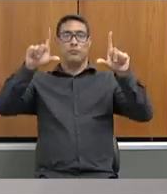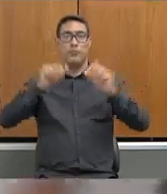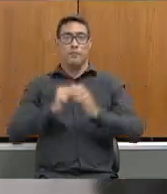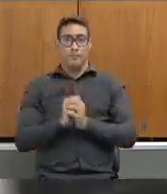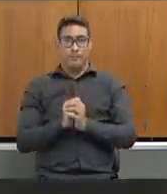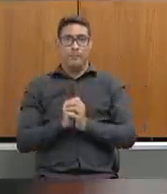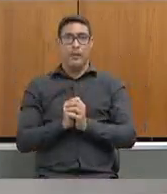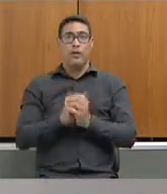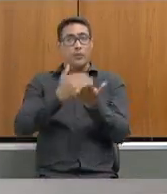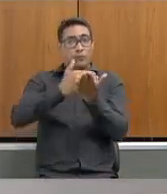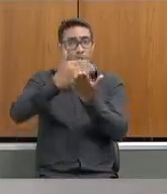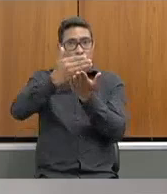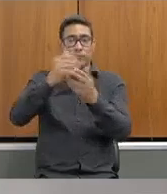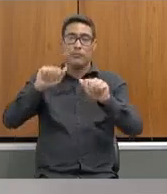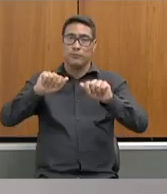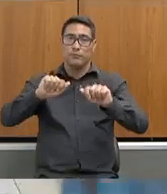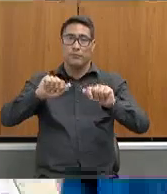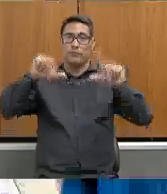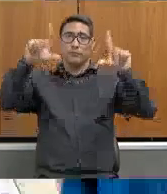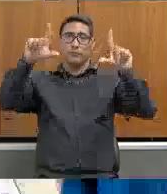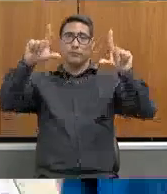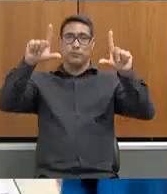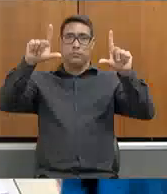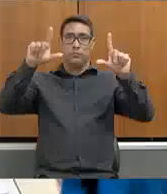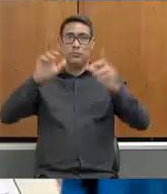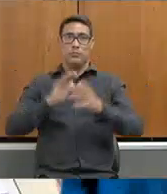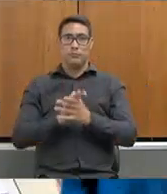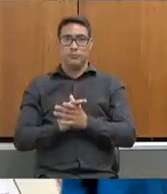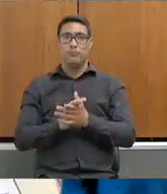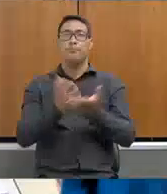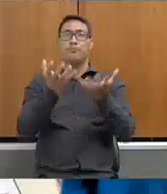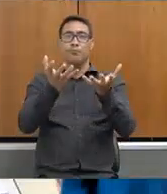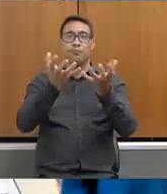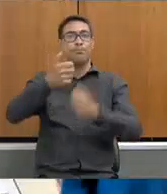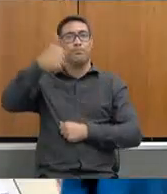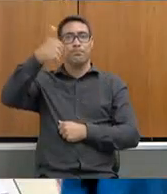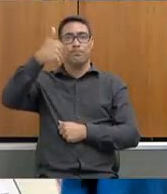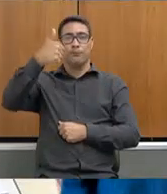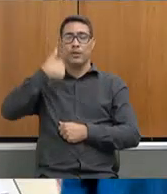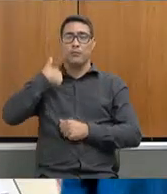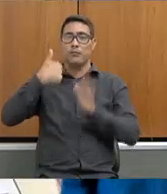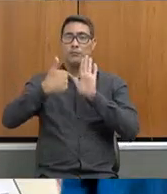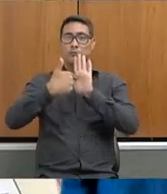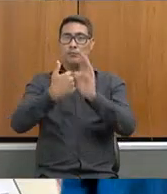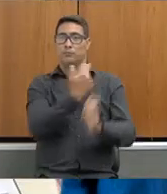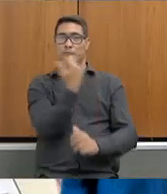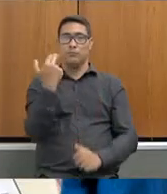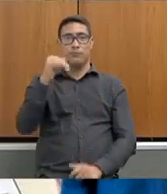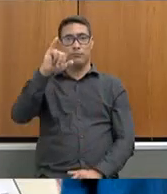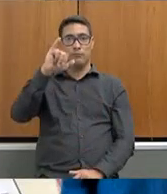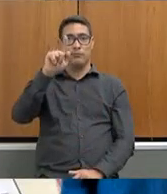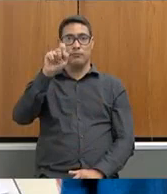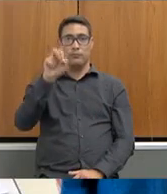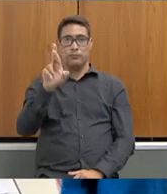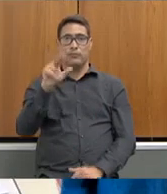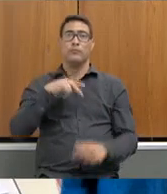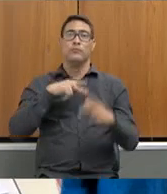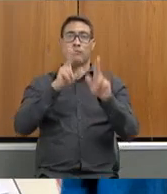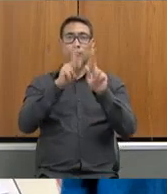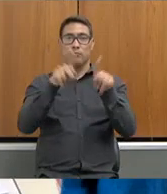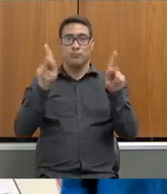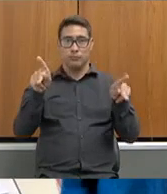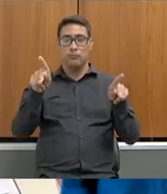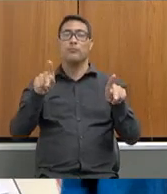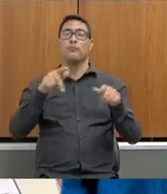E, iniciando a apresentação, quero primeiro me apresentar a todos. Meu nome é Igor, sou professor efetivo